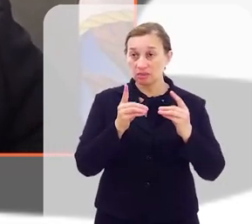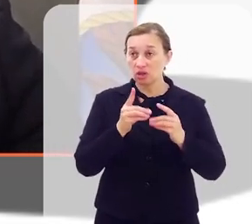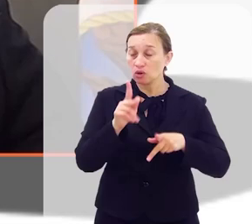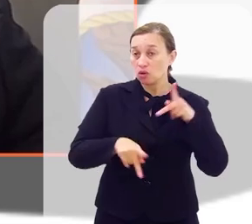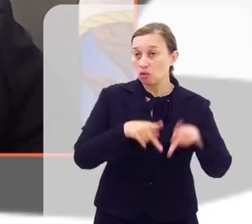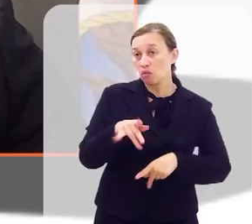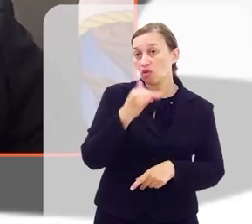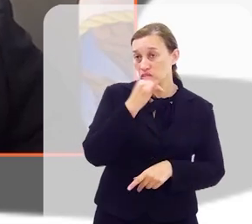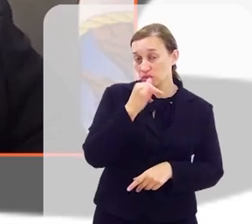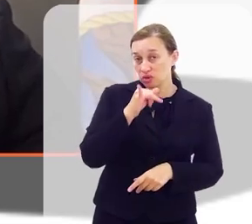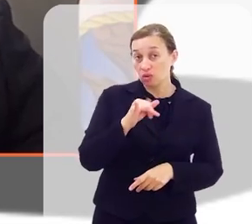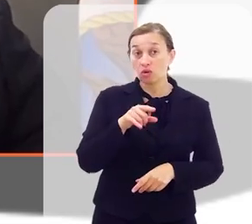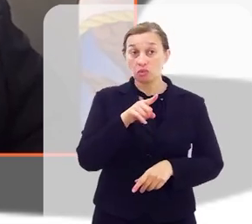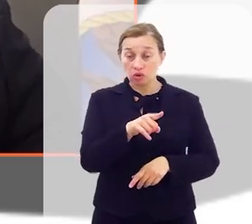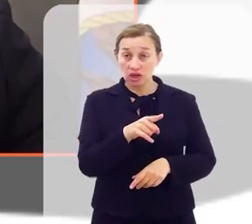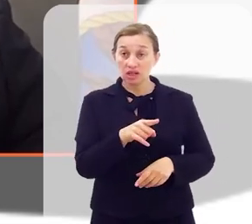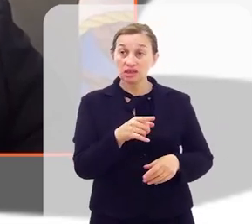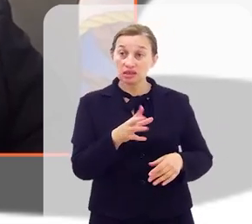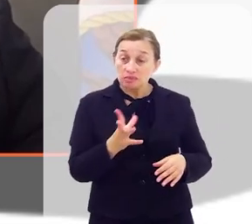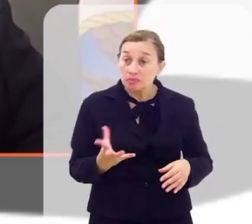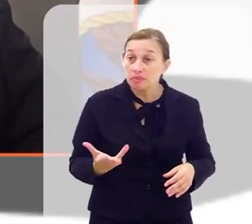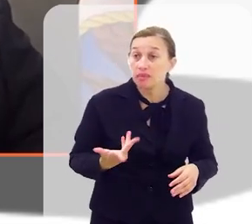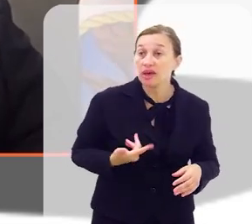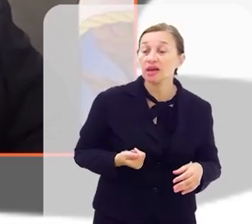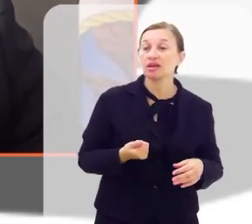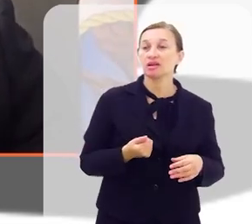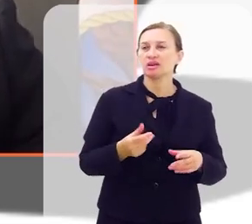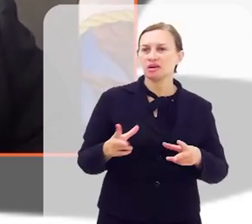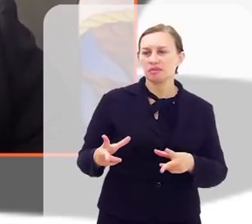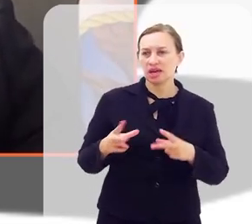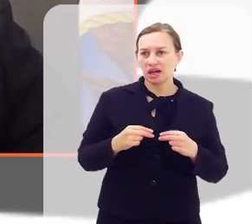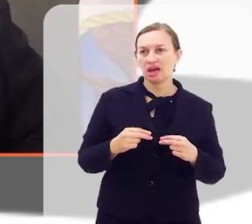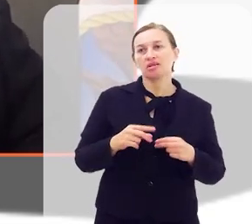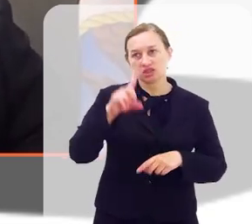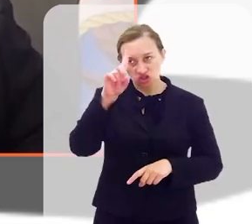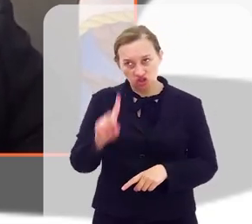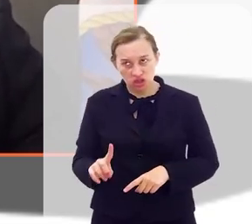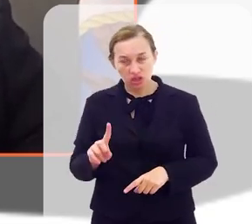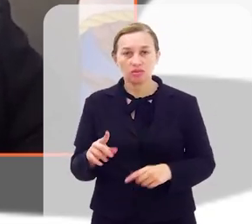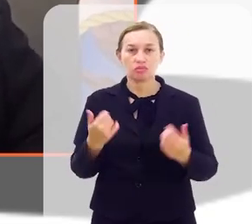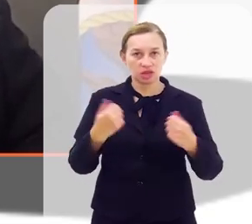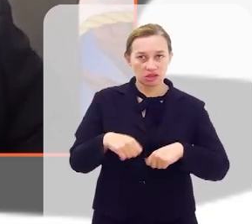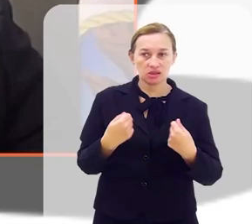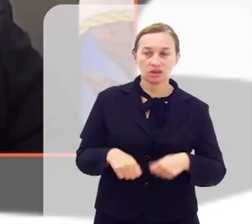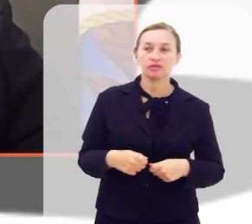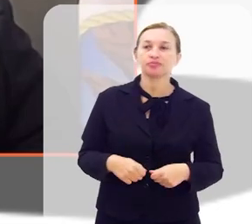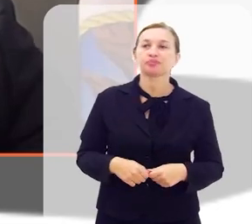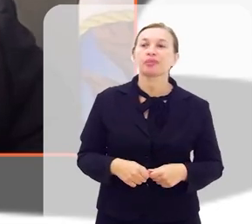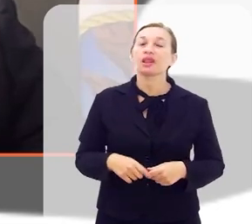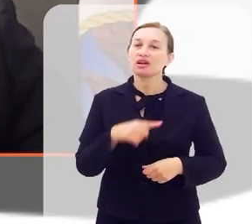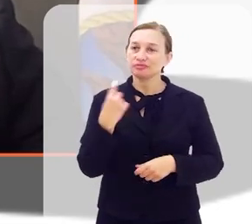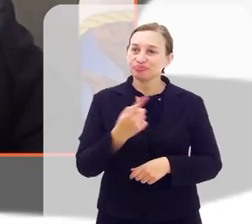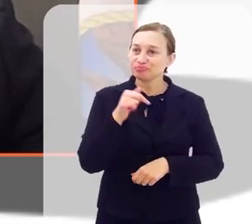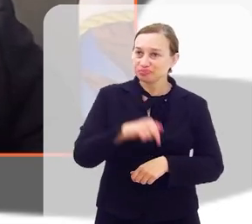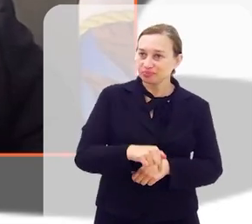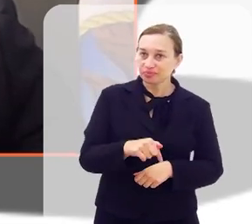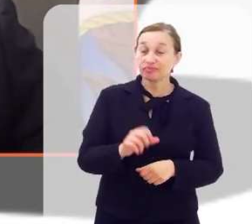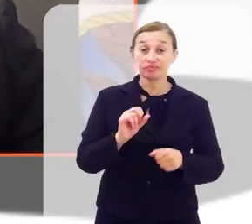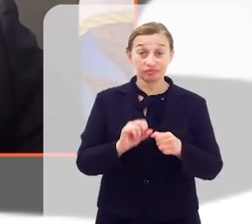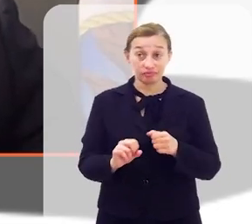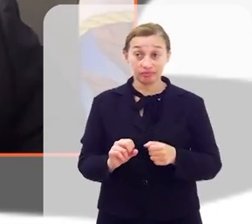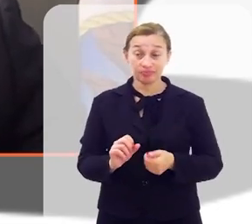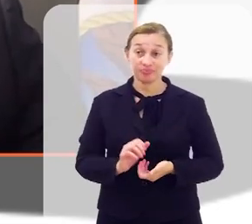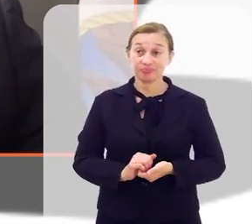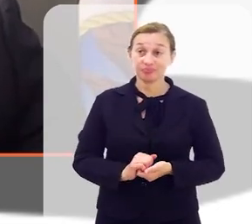fluminense, do jeito que eles merecem, do jeito que eles têm direito e do jeito que precisa ser feito. E a gente está aqui fazendo